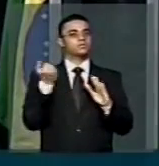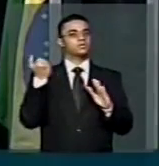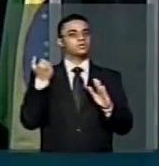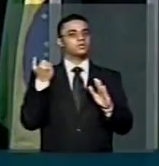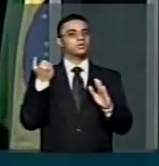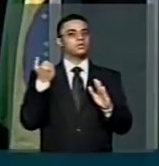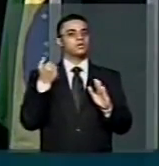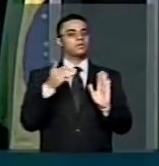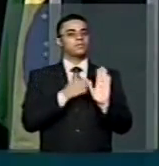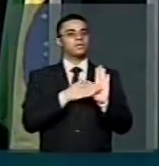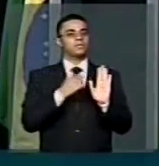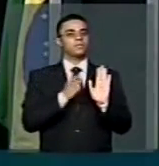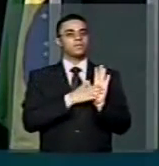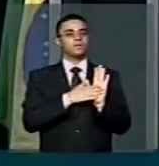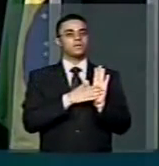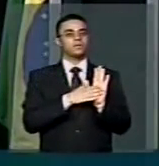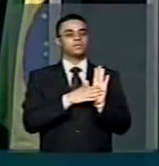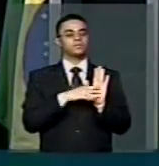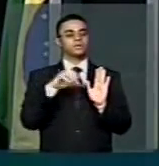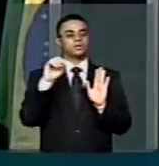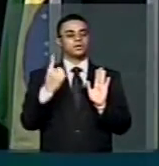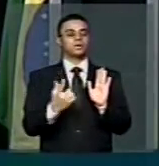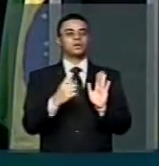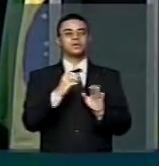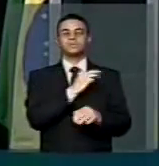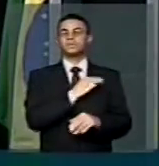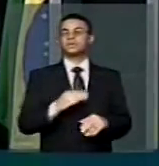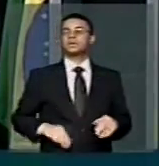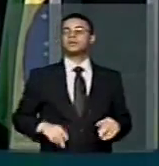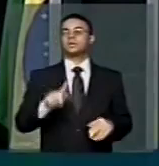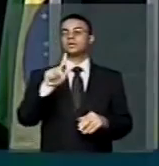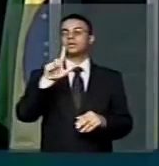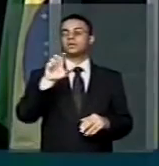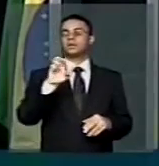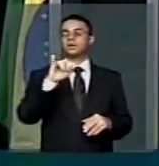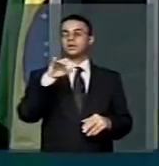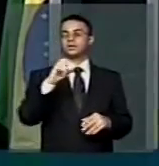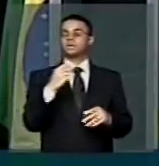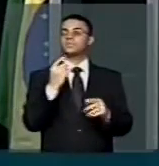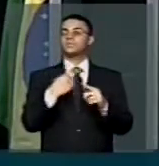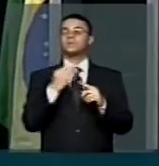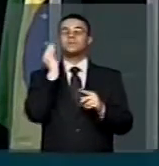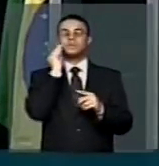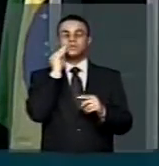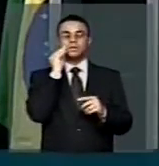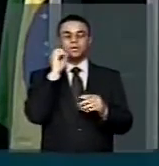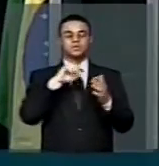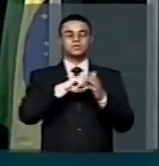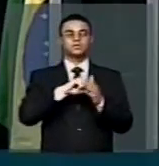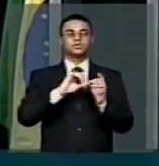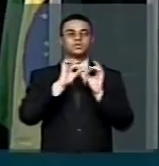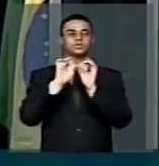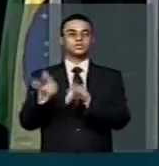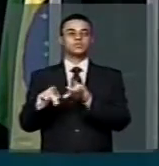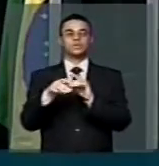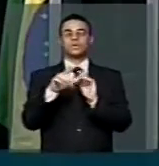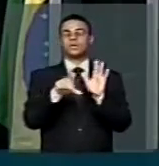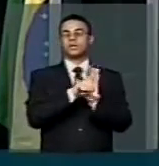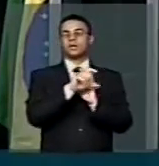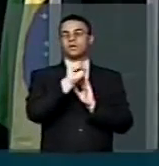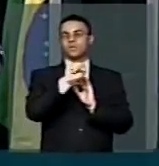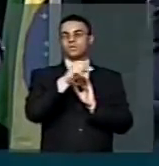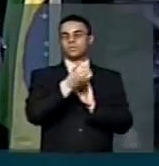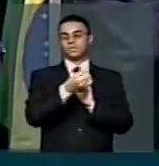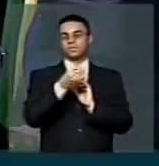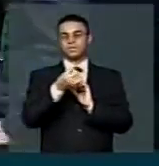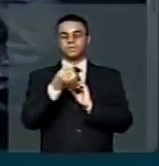a propositura da ex-ministra Gleice, que quis acabar com a lei 8666, transformando